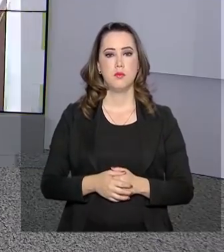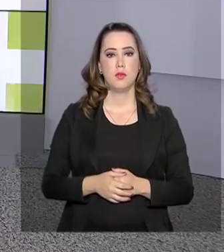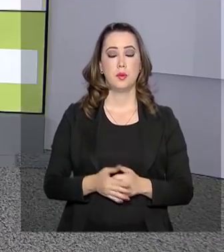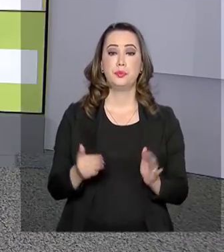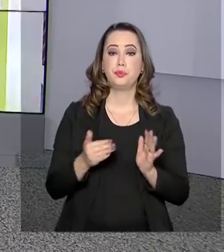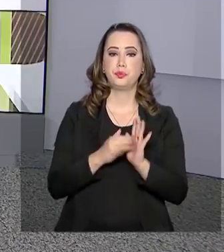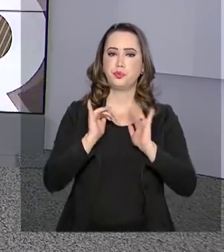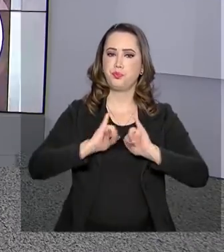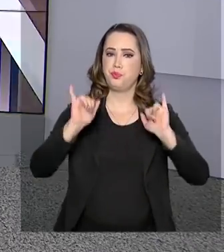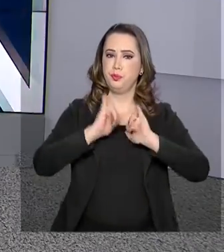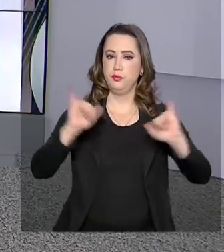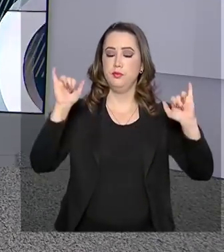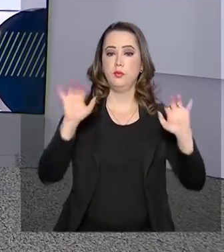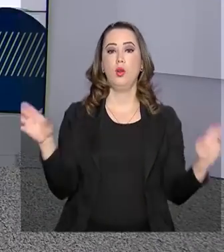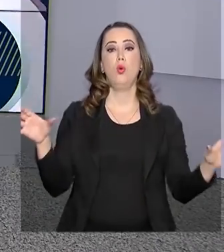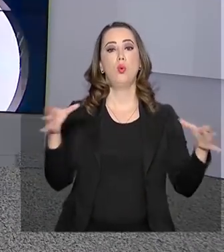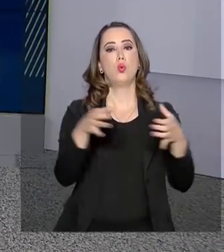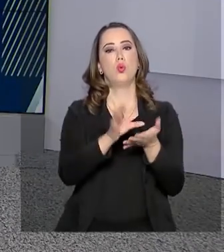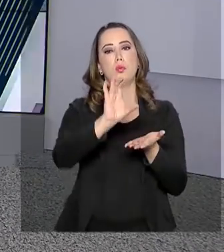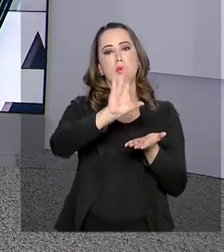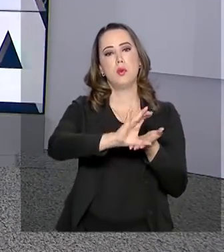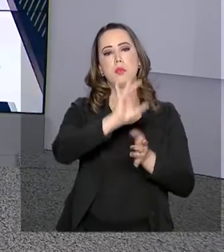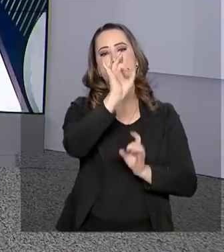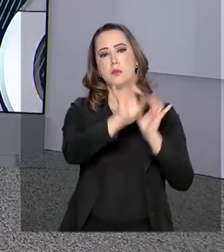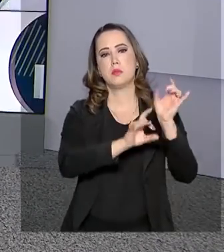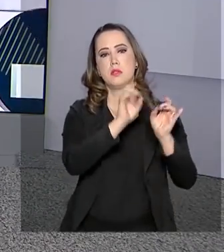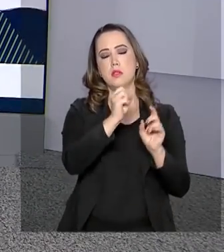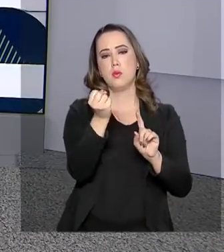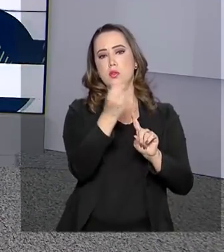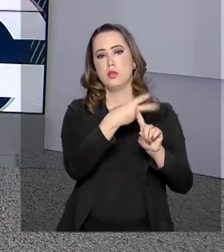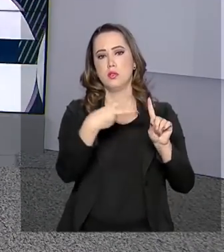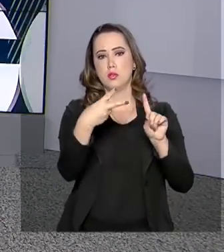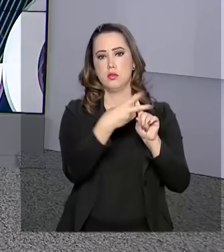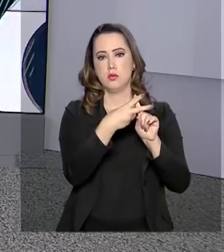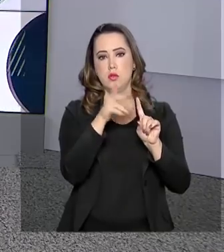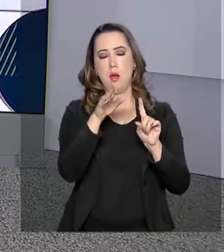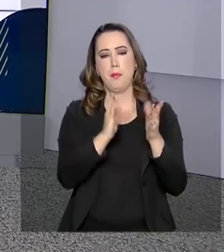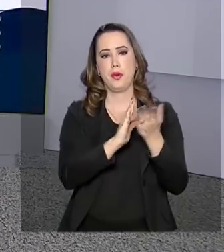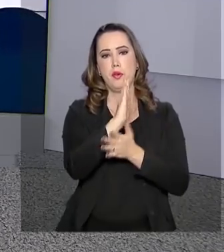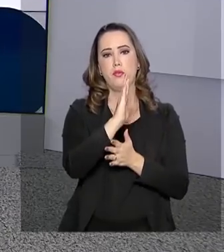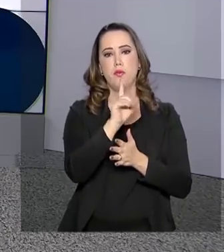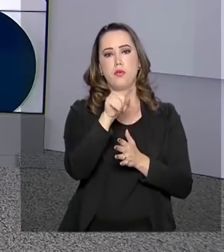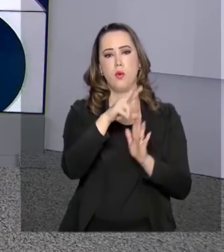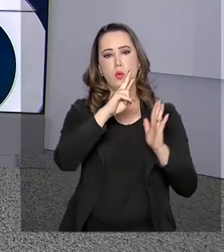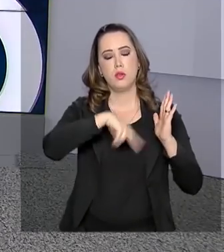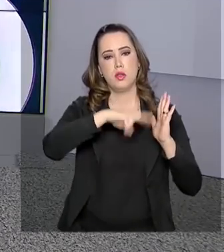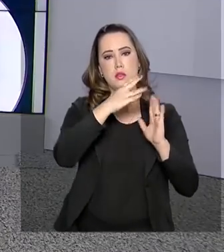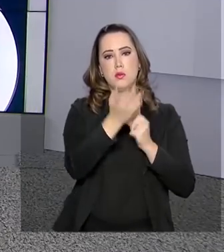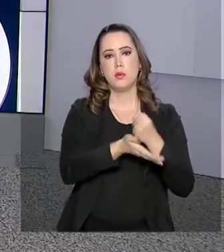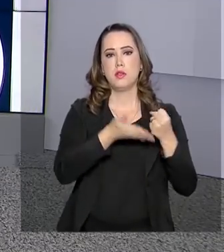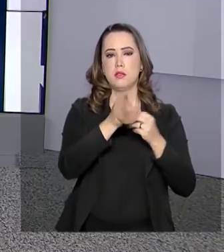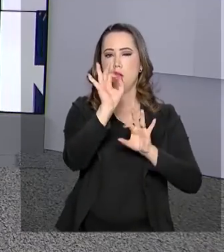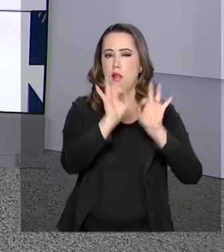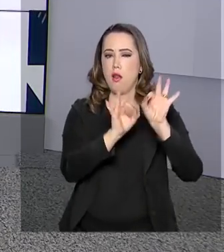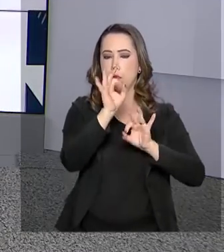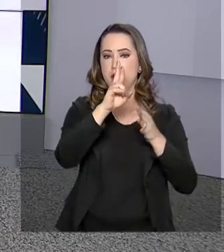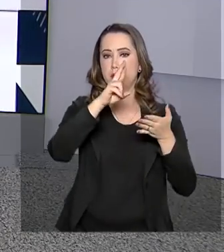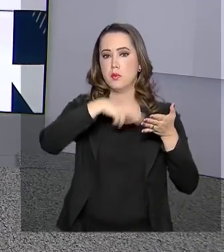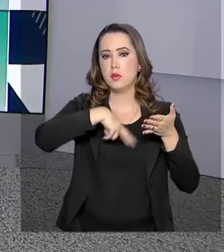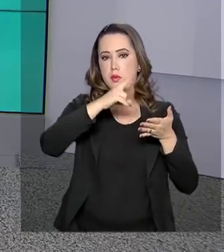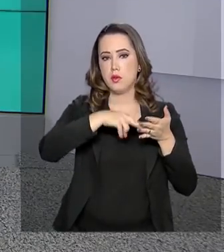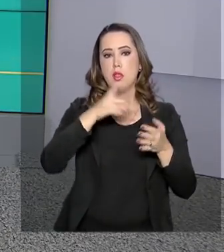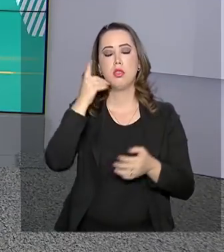última notícia, a Comissão Especial da Reforma da Previdência aprovou há pouco o texto básico elaborado pelo relator,